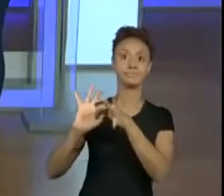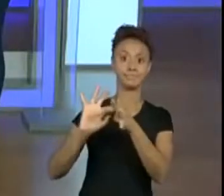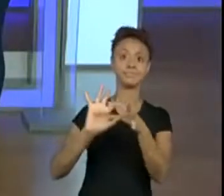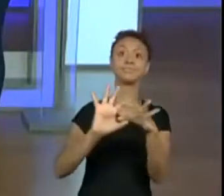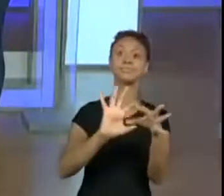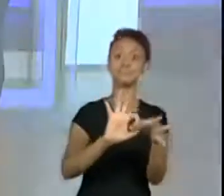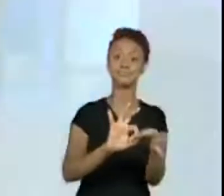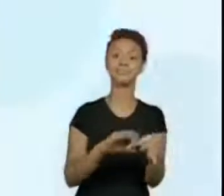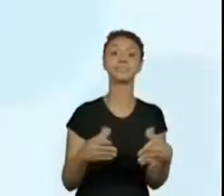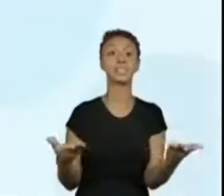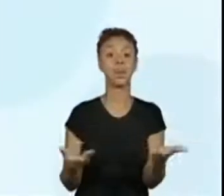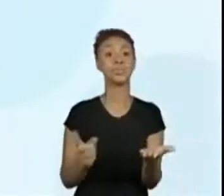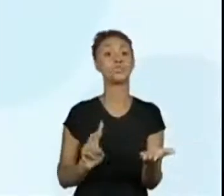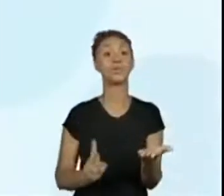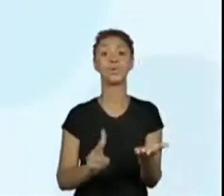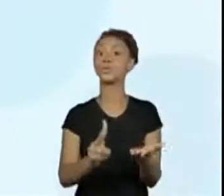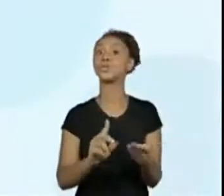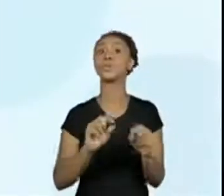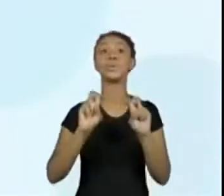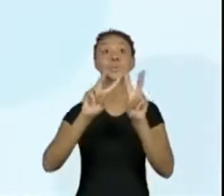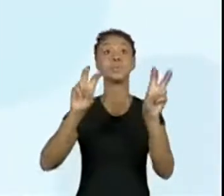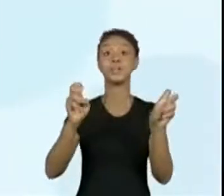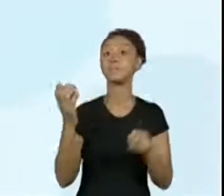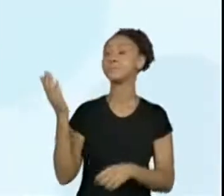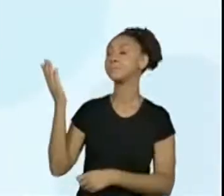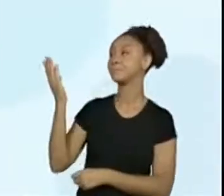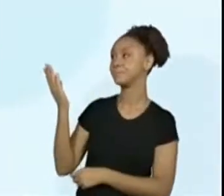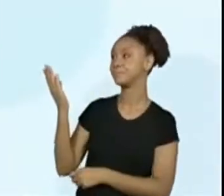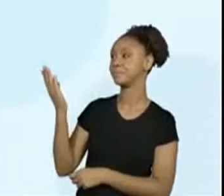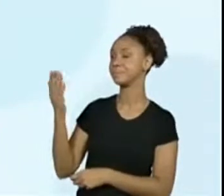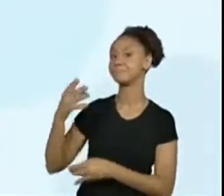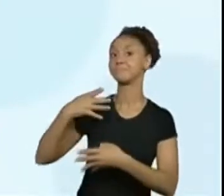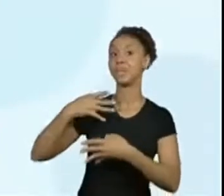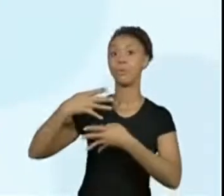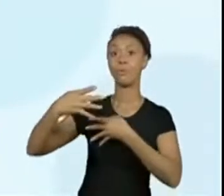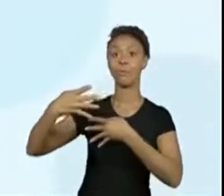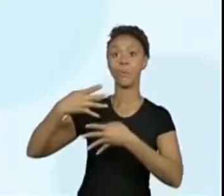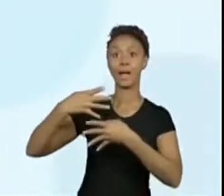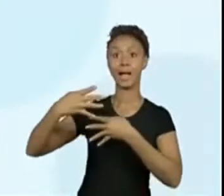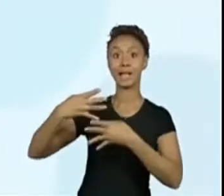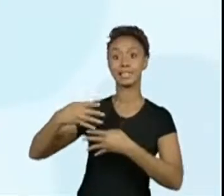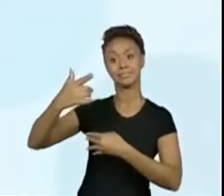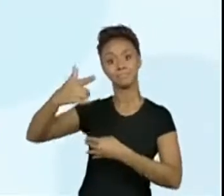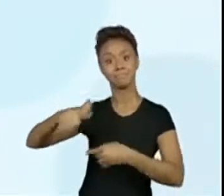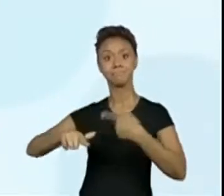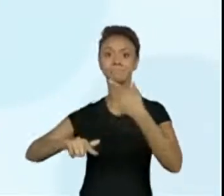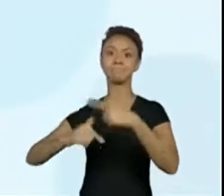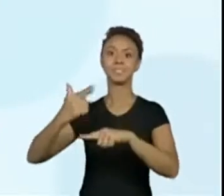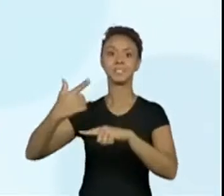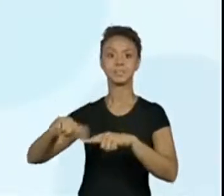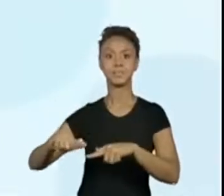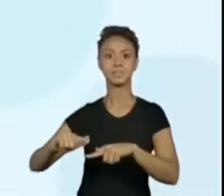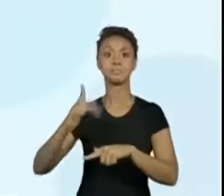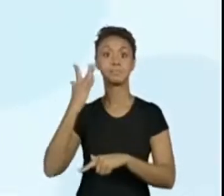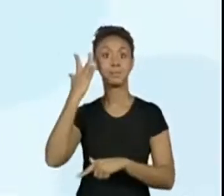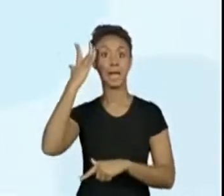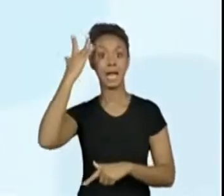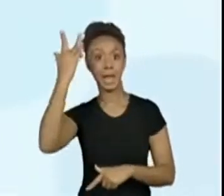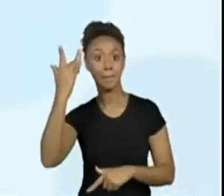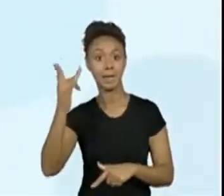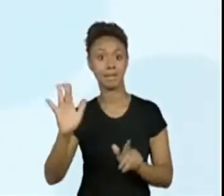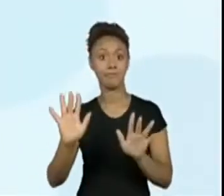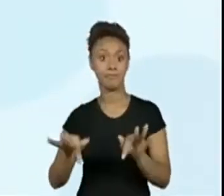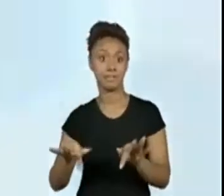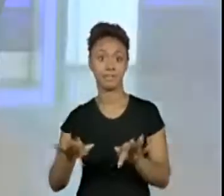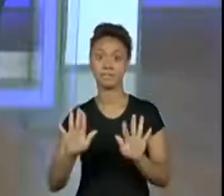aula quadrinhas e mais quadrinhas, parte 4. Amanhã termina, é a parte 5. Então, vamos